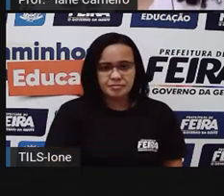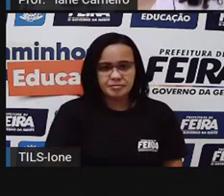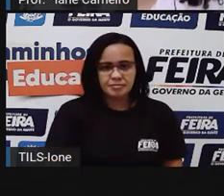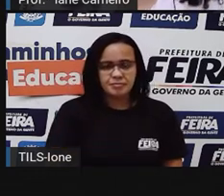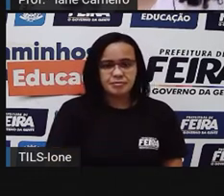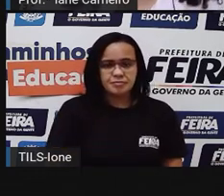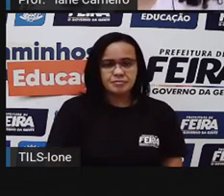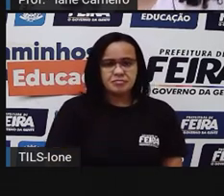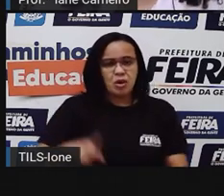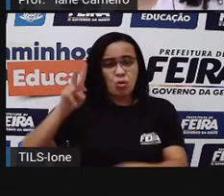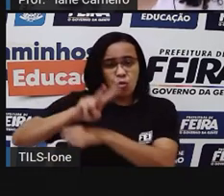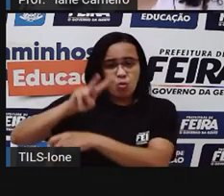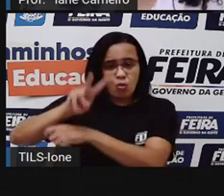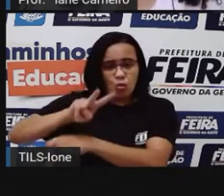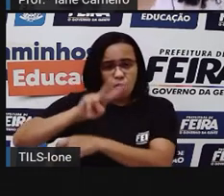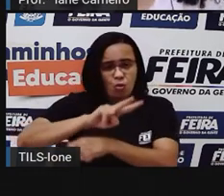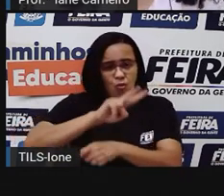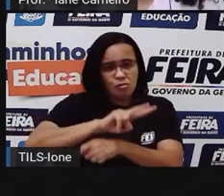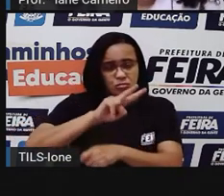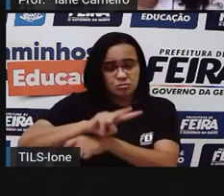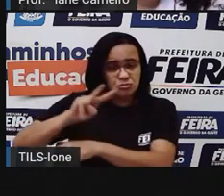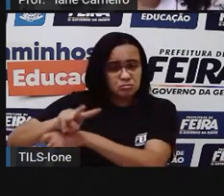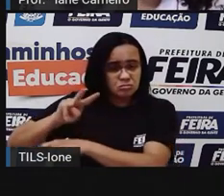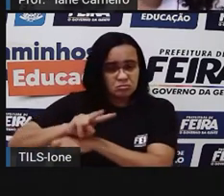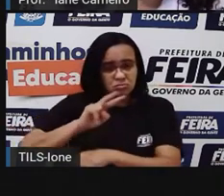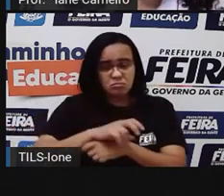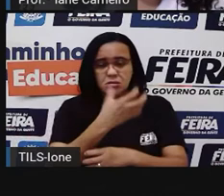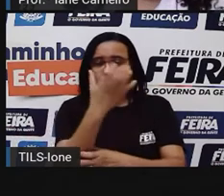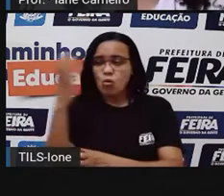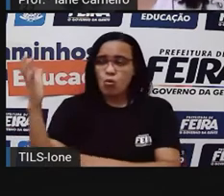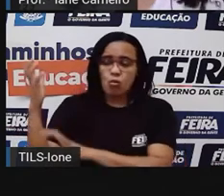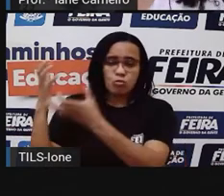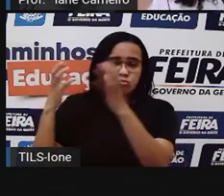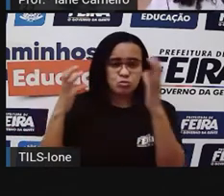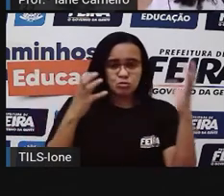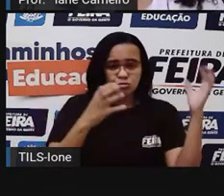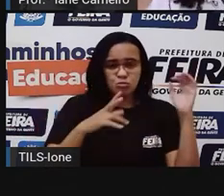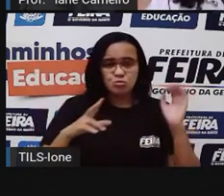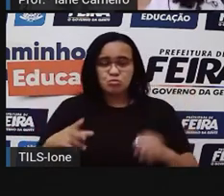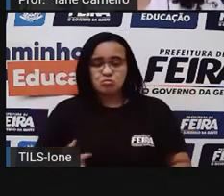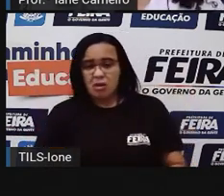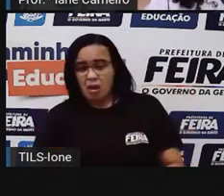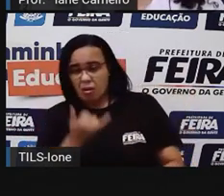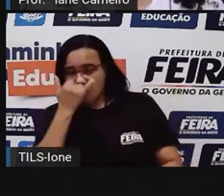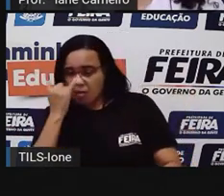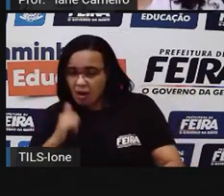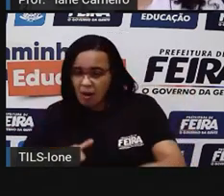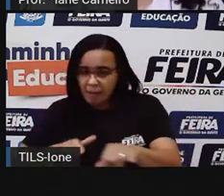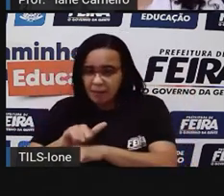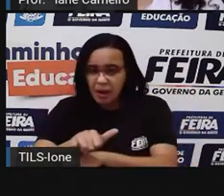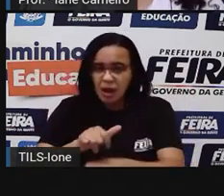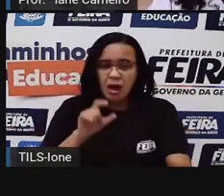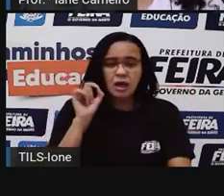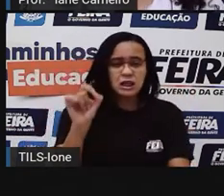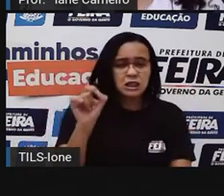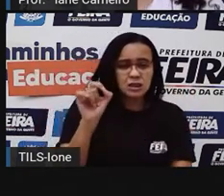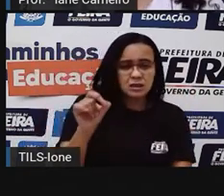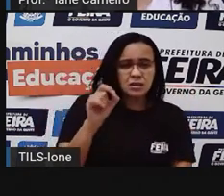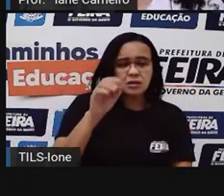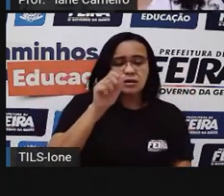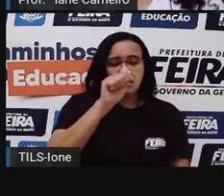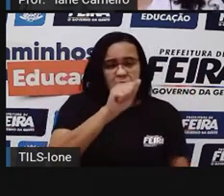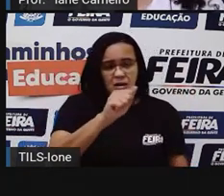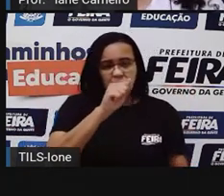Protejo a floresta e meus passos enganam. Quem é? É a, o curupira.